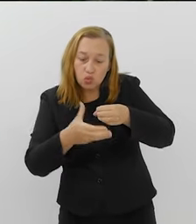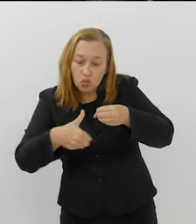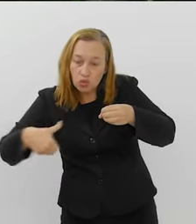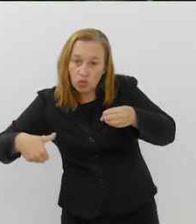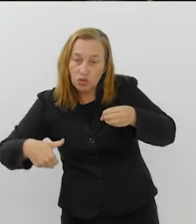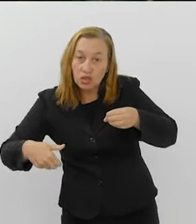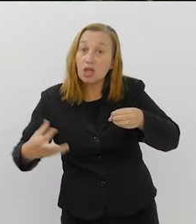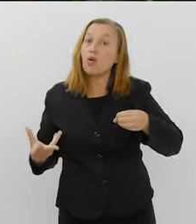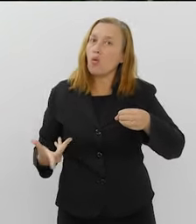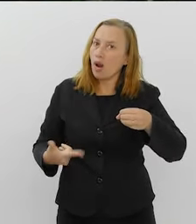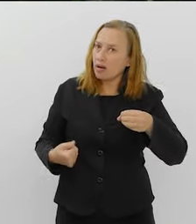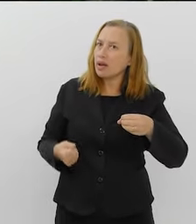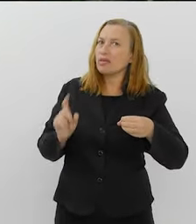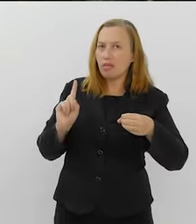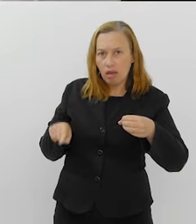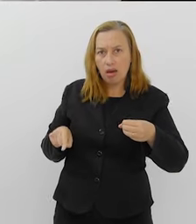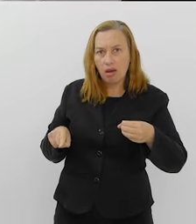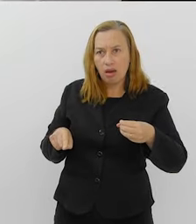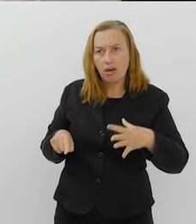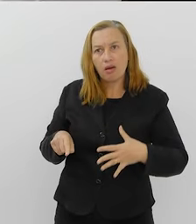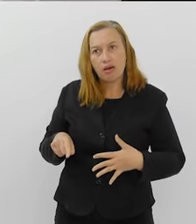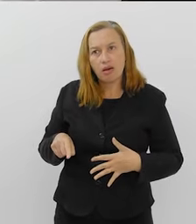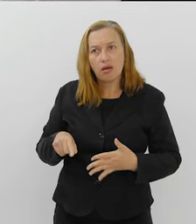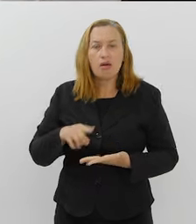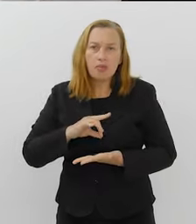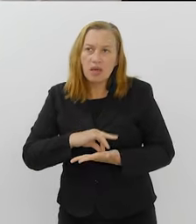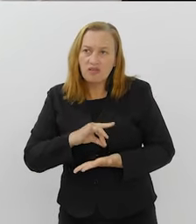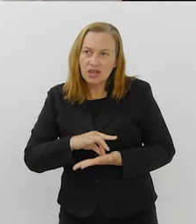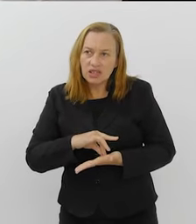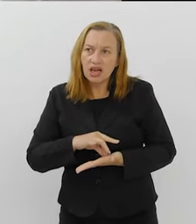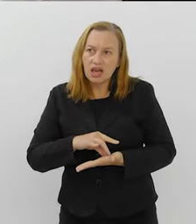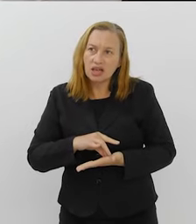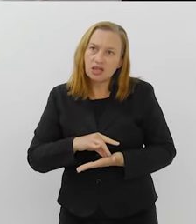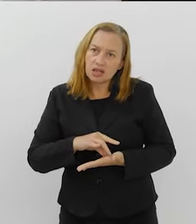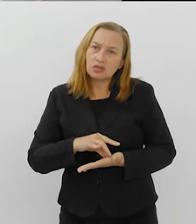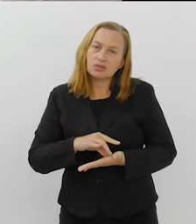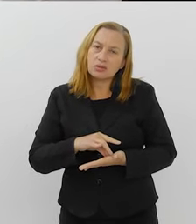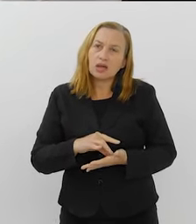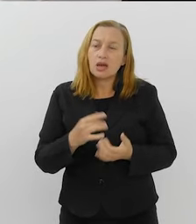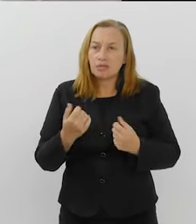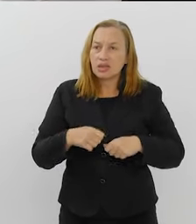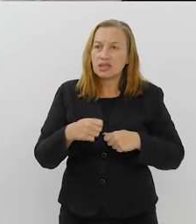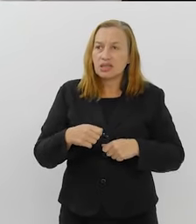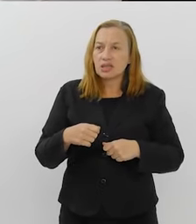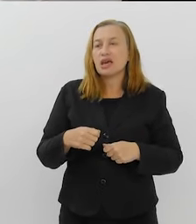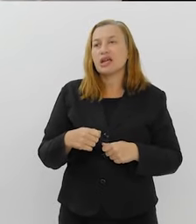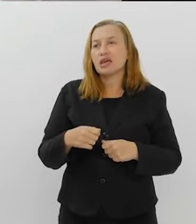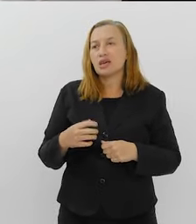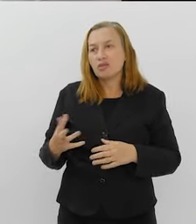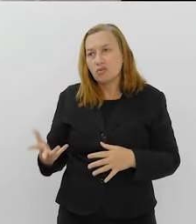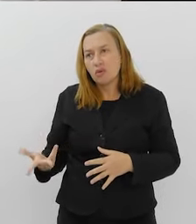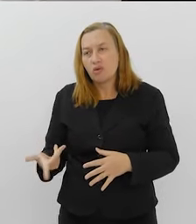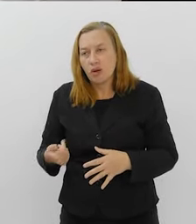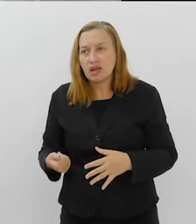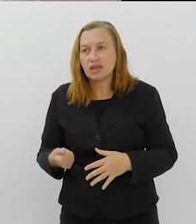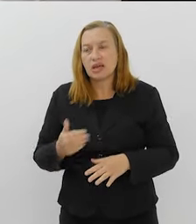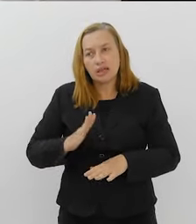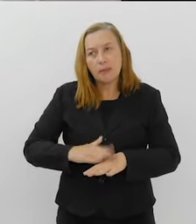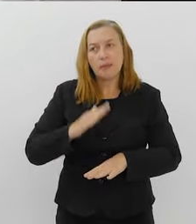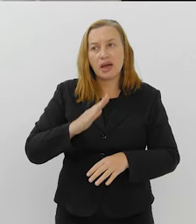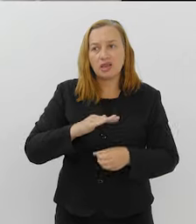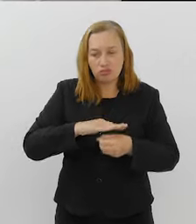mais efetivo. Na verdade, deveria ser um nível terciário, algo que